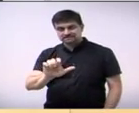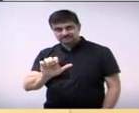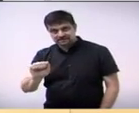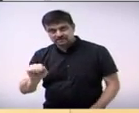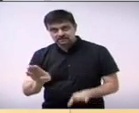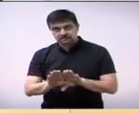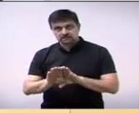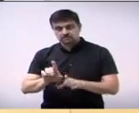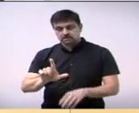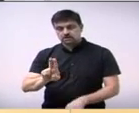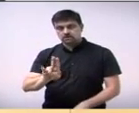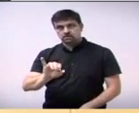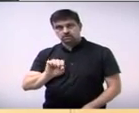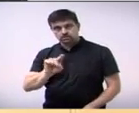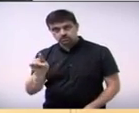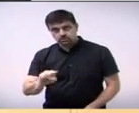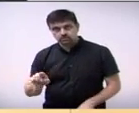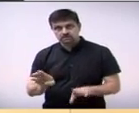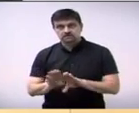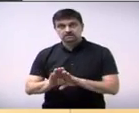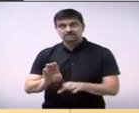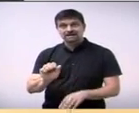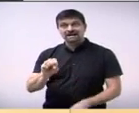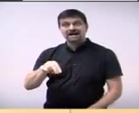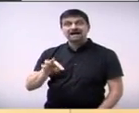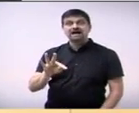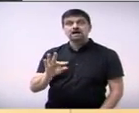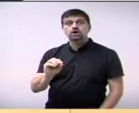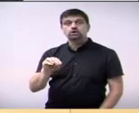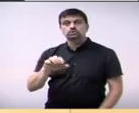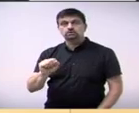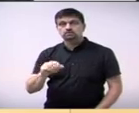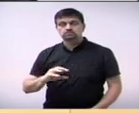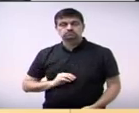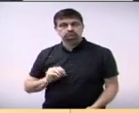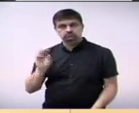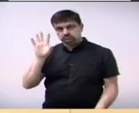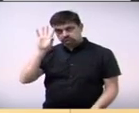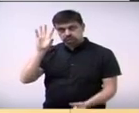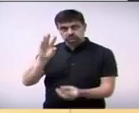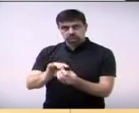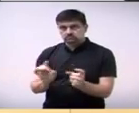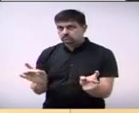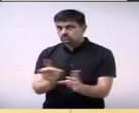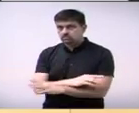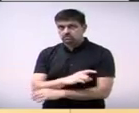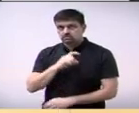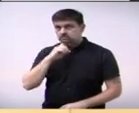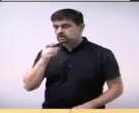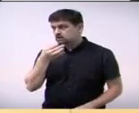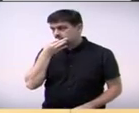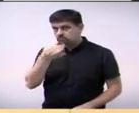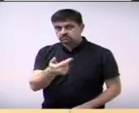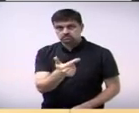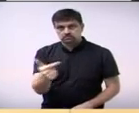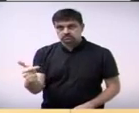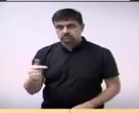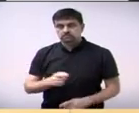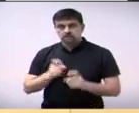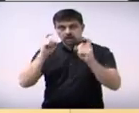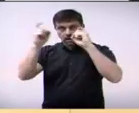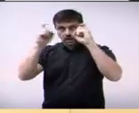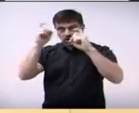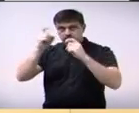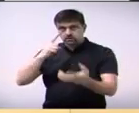senhores Luiz Cruz e Antônio Torres. Nada mais havendo a ser tratado e ninguém querendo fazer uso da palavra, comunico a